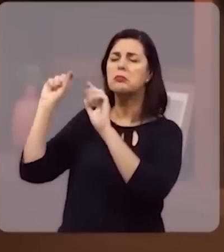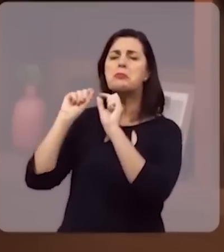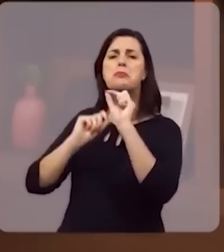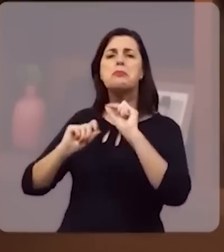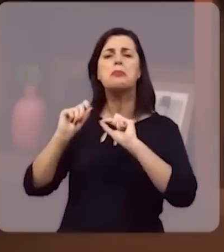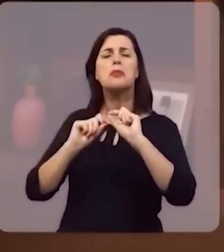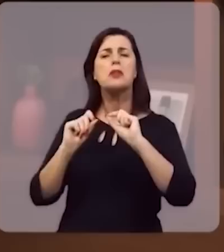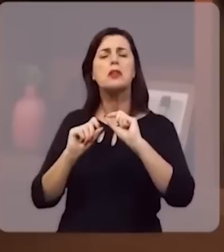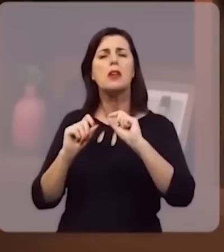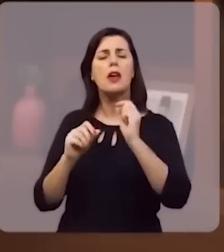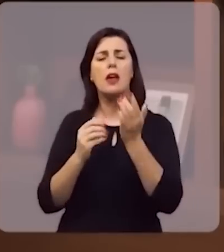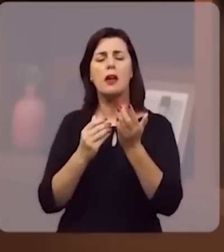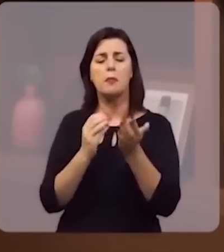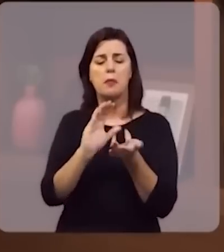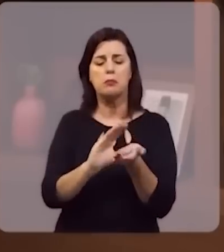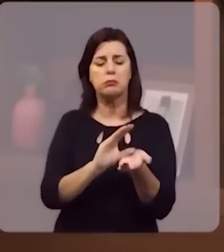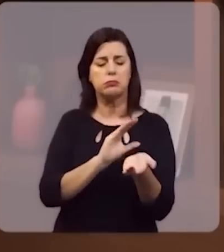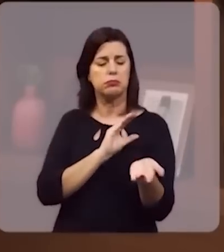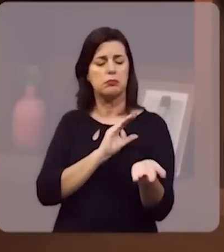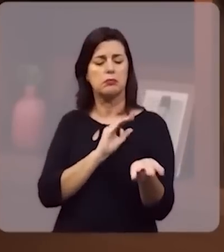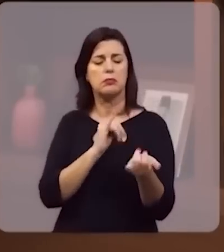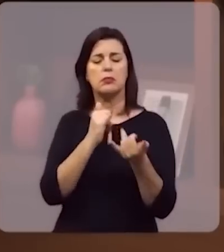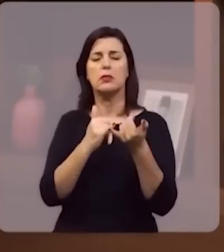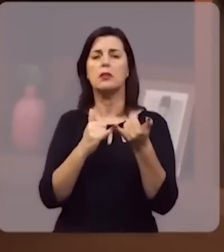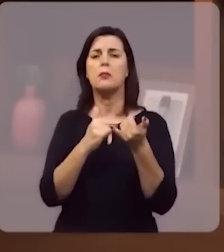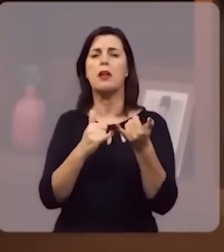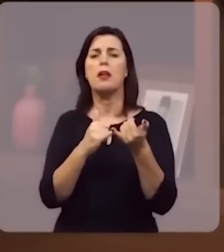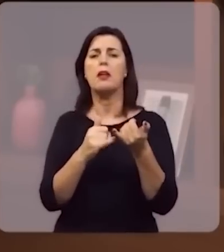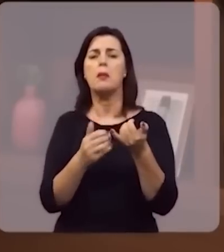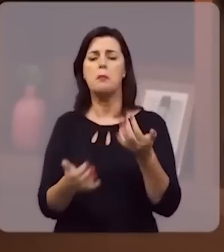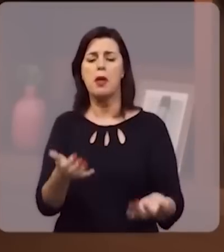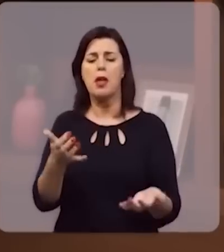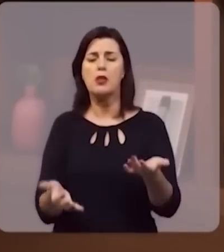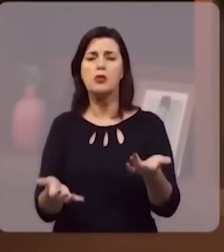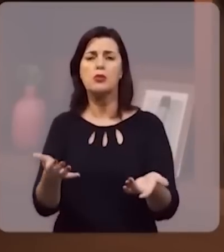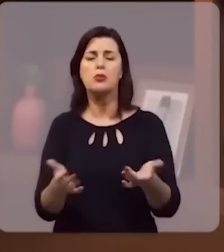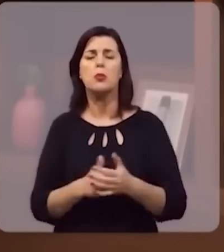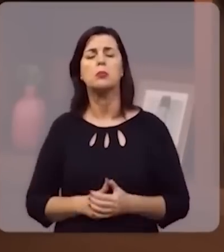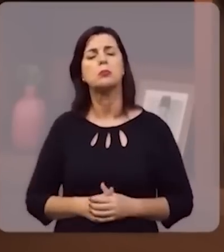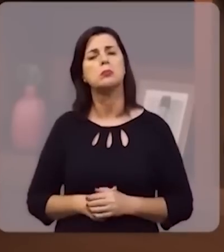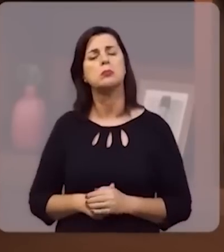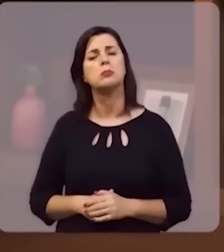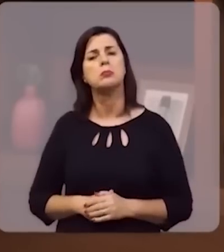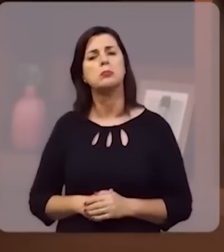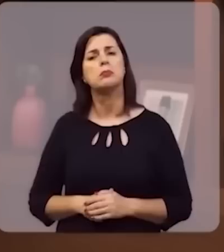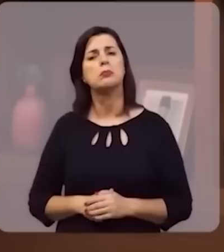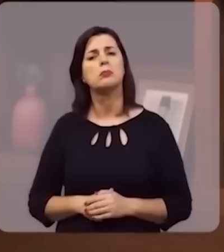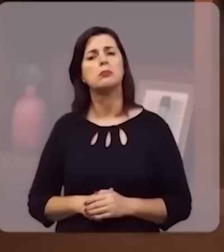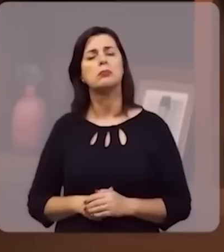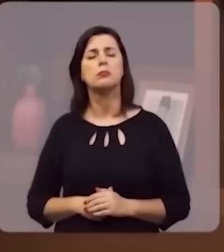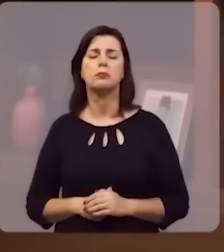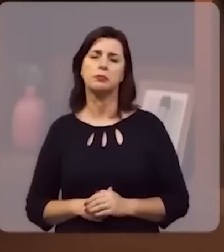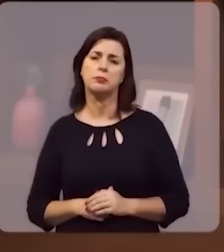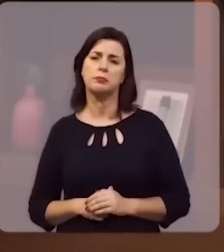numa terça parte de um efa, o pó da terra e os pesou em balanças? De